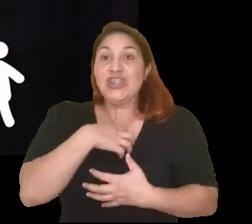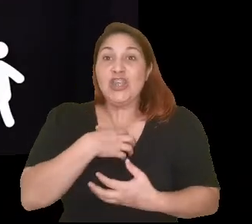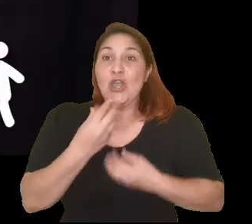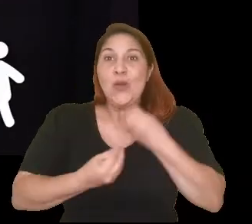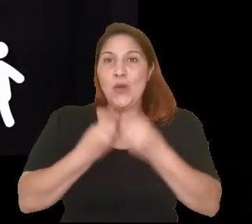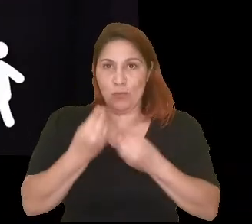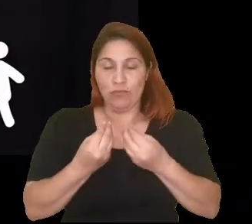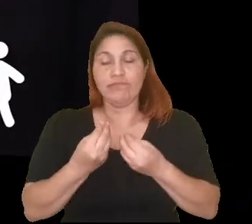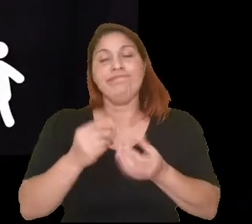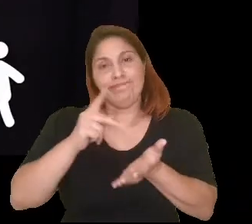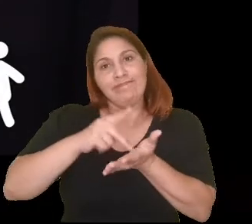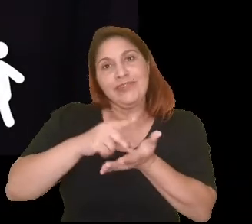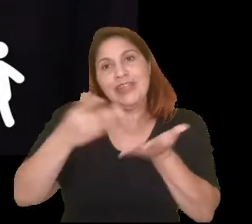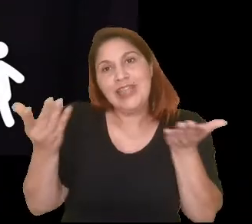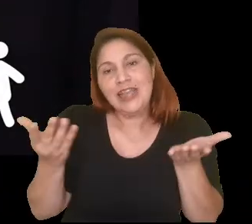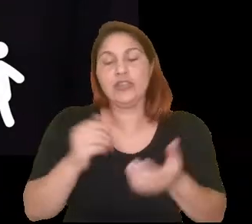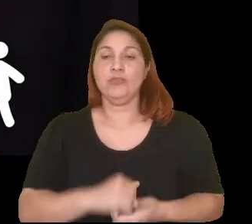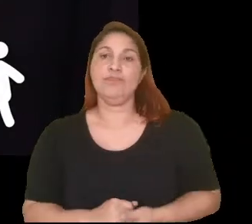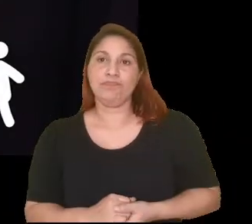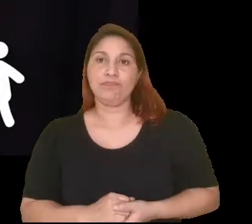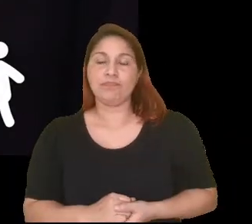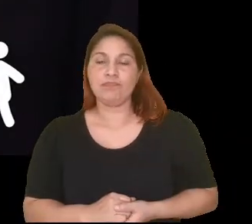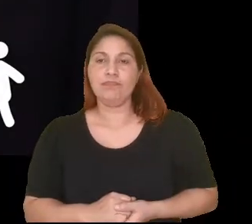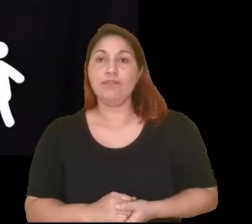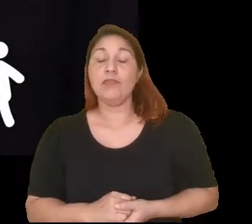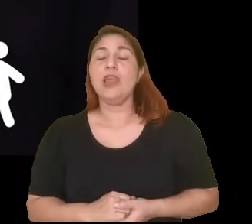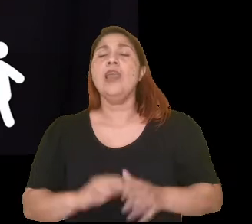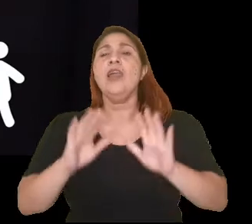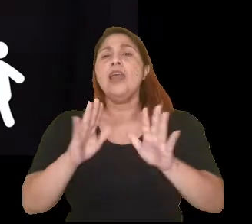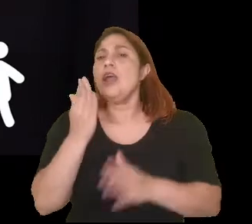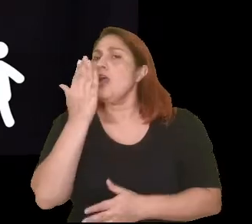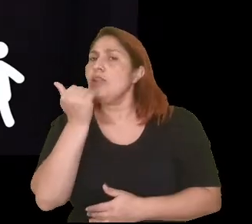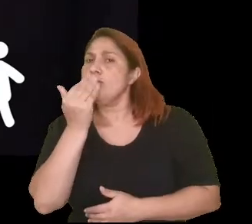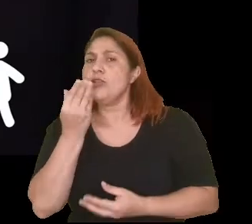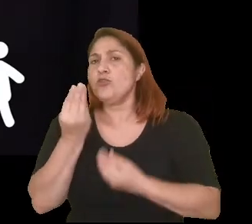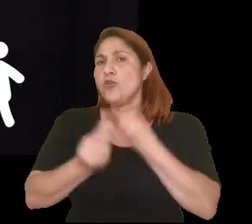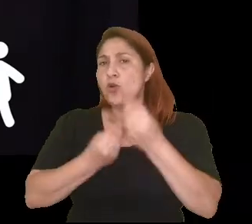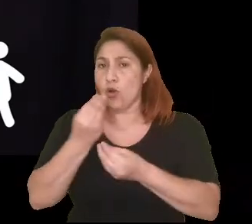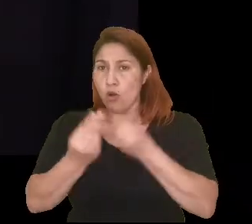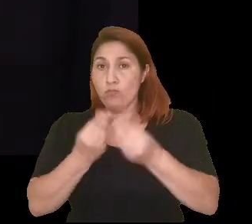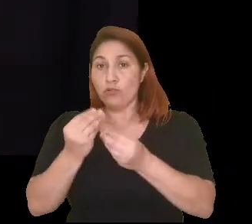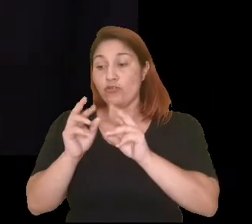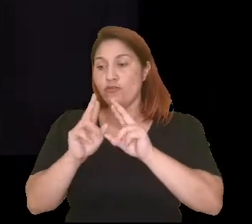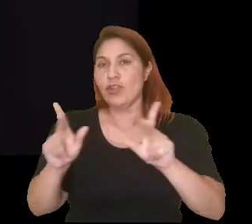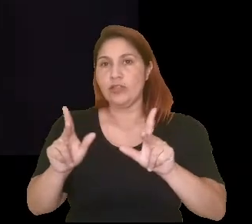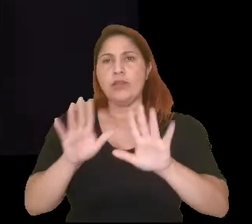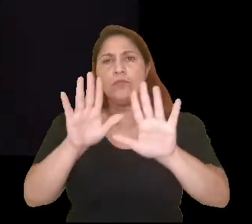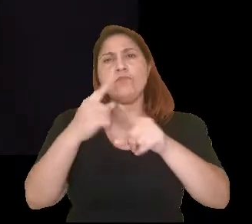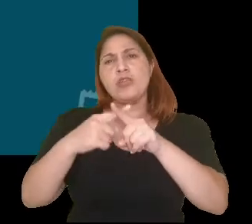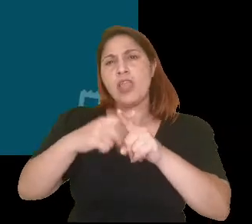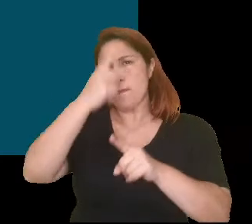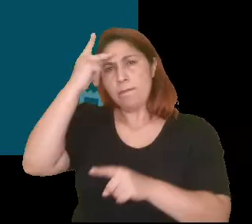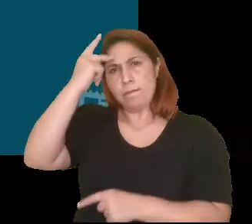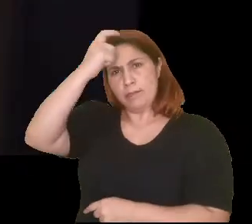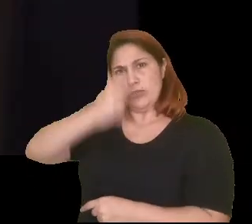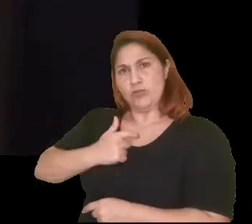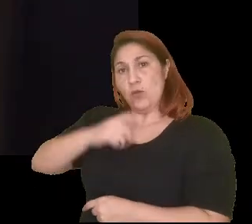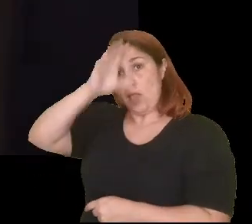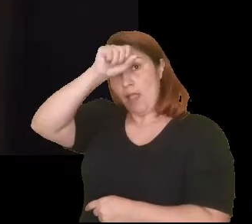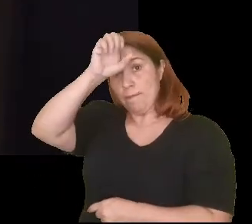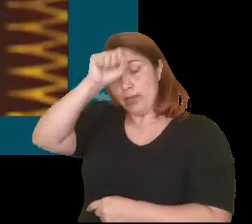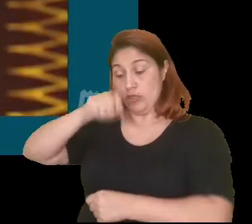nós humanos nos alimentamos é um dos grandes diferenciais entre nós e o restante dos seres vivos. Nós aprendemos a cozinhar, quê?